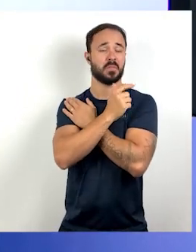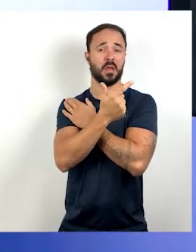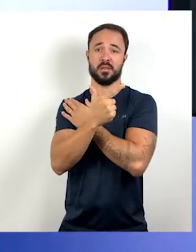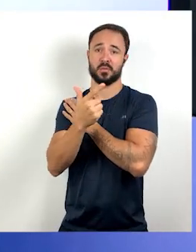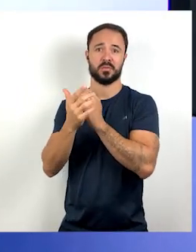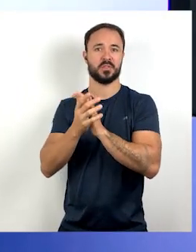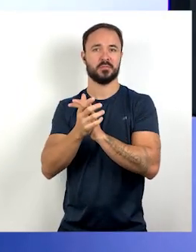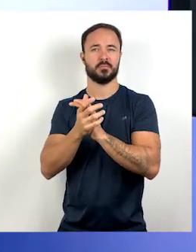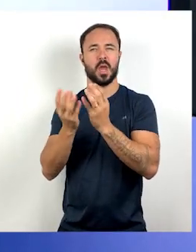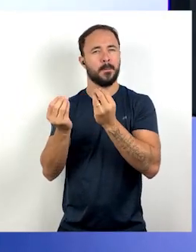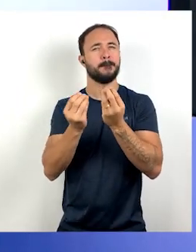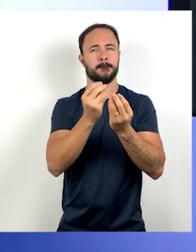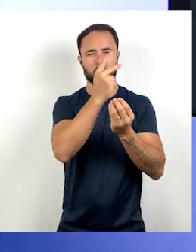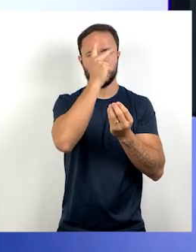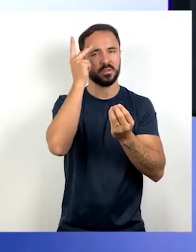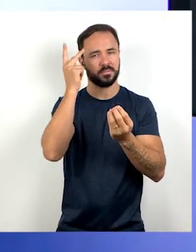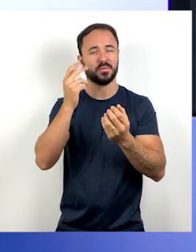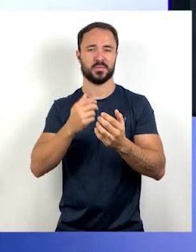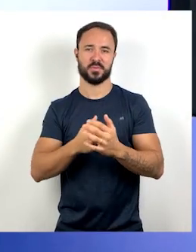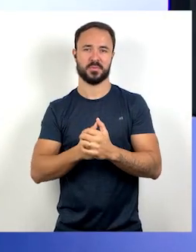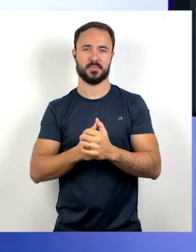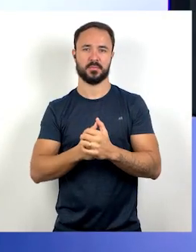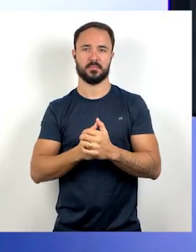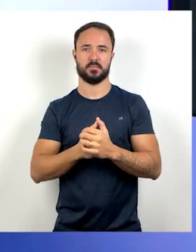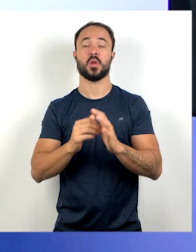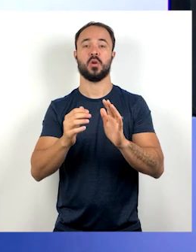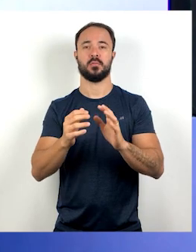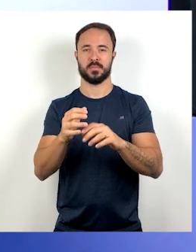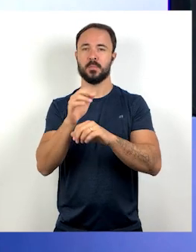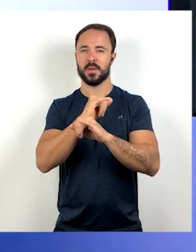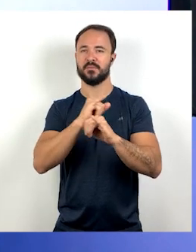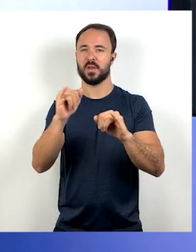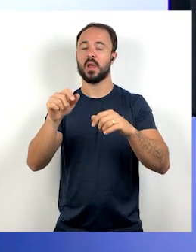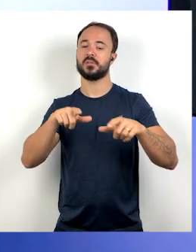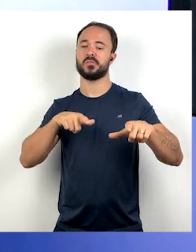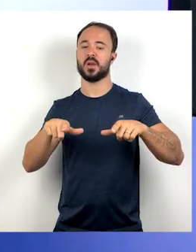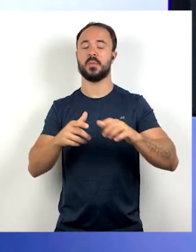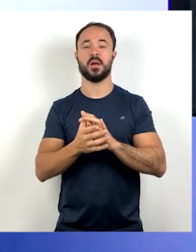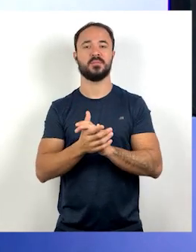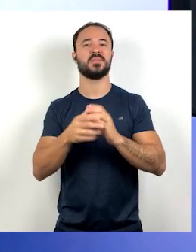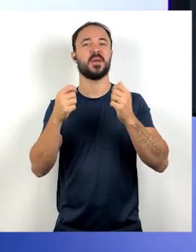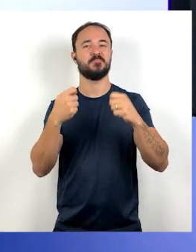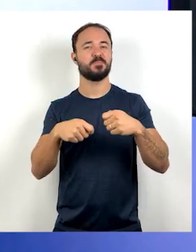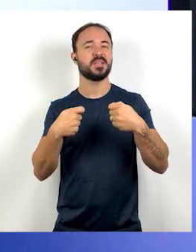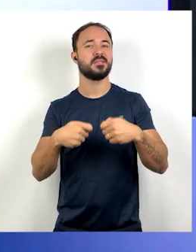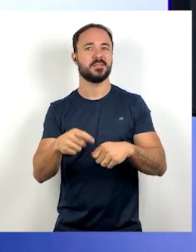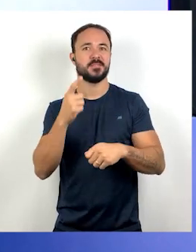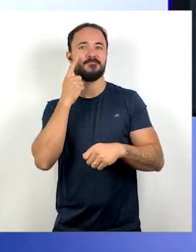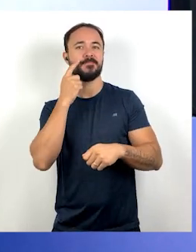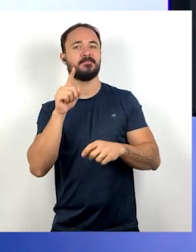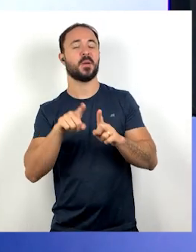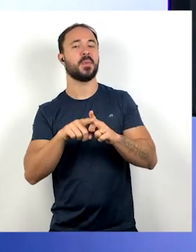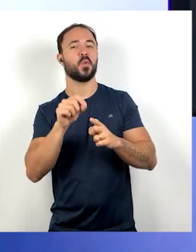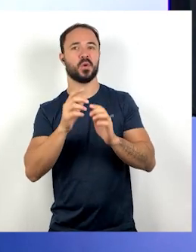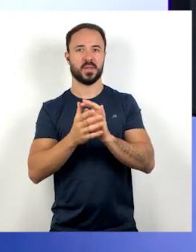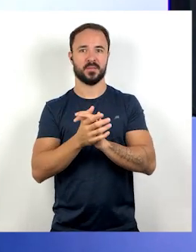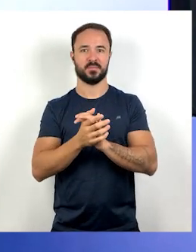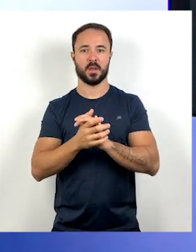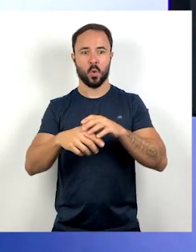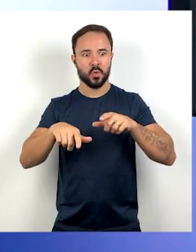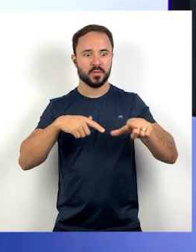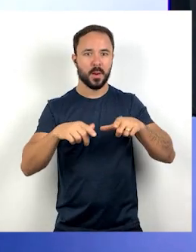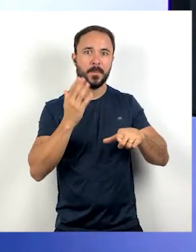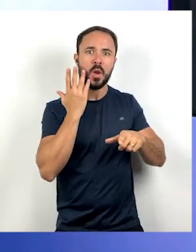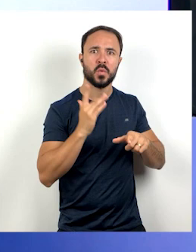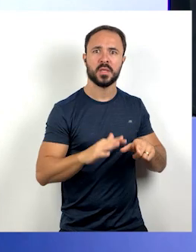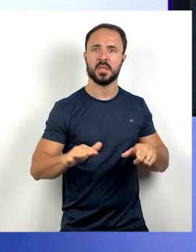para falar de trabalho, a gente precisa destacar o quê? Que trabalho infantil não pode acontecer, tá? Só que